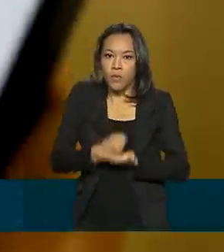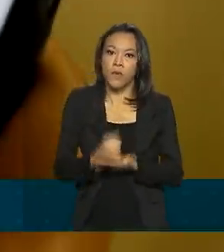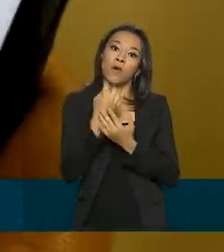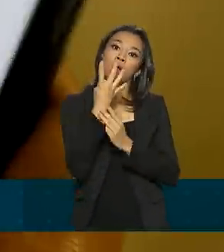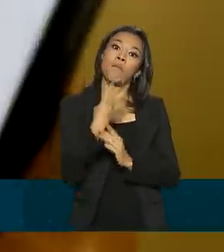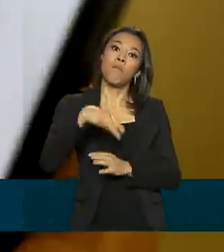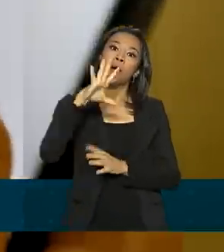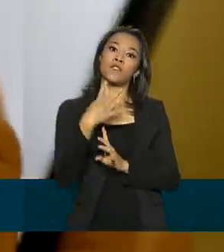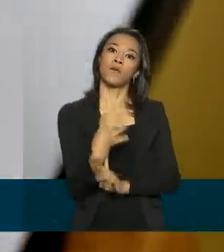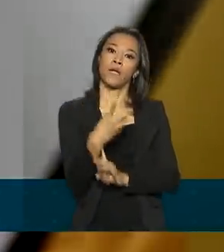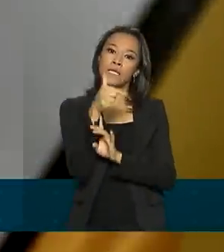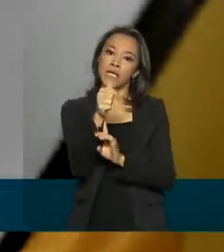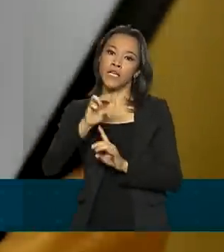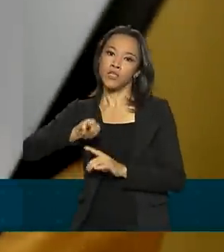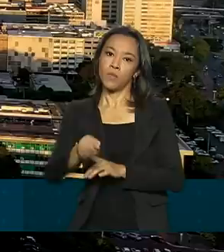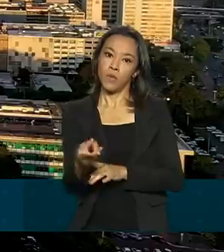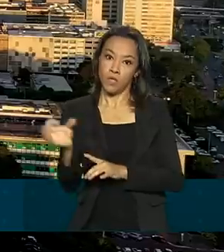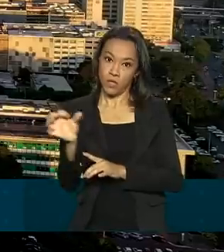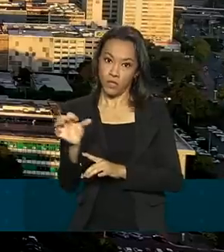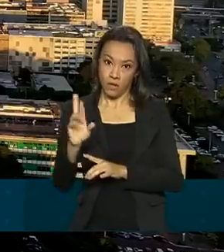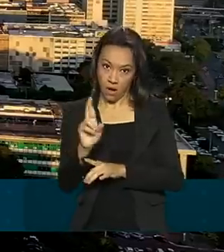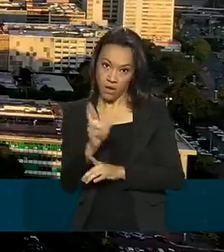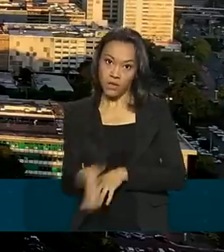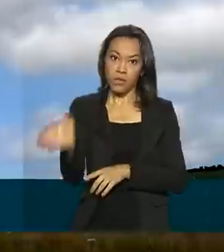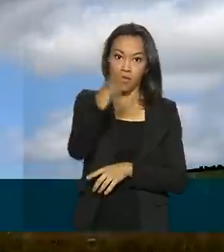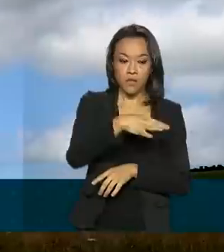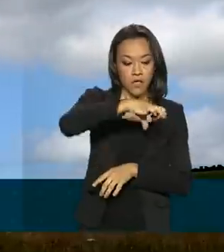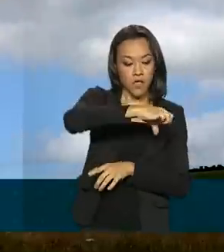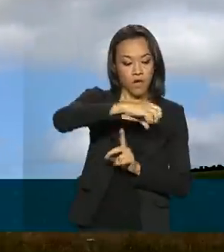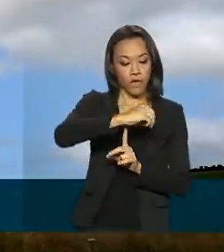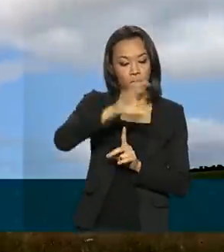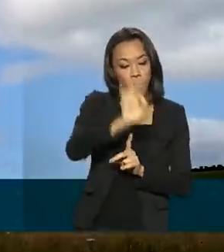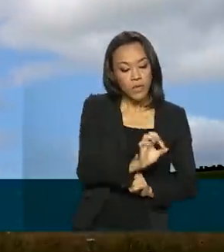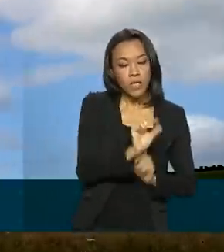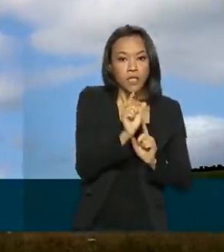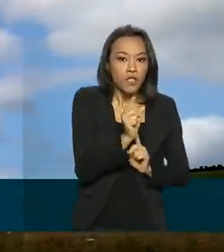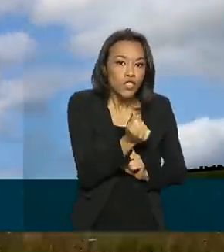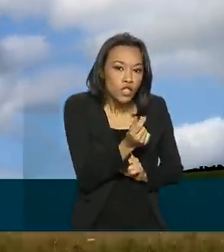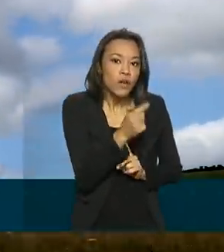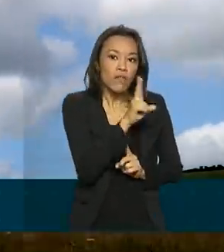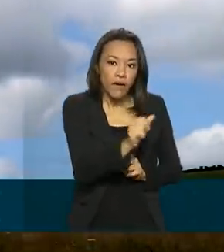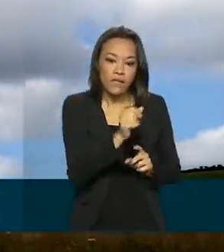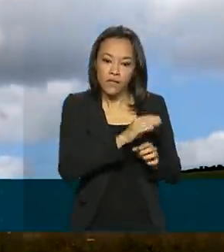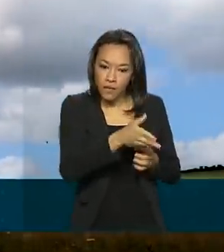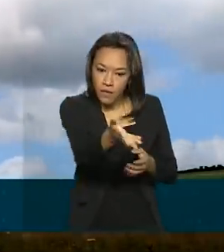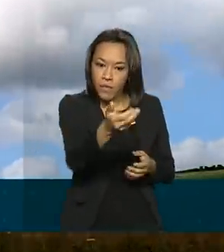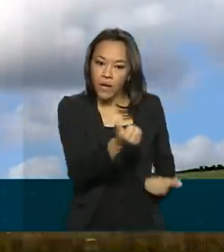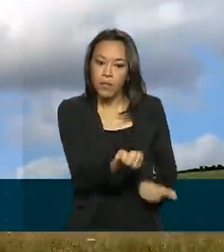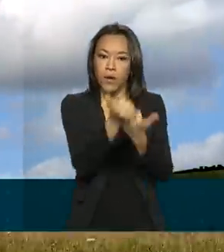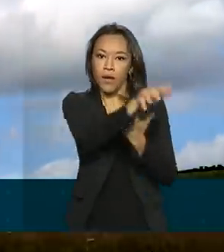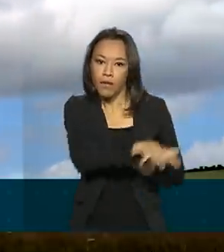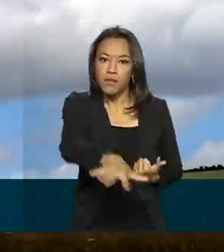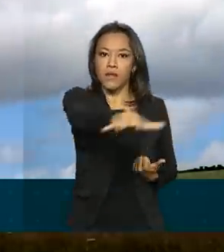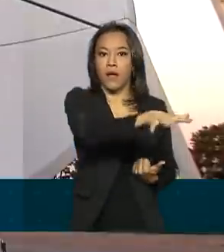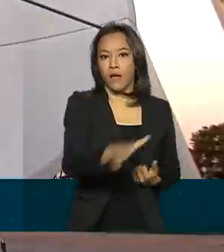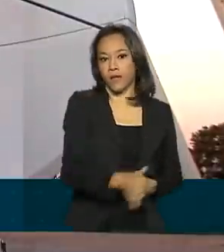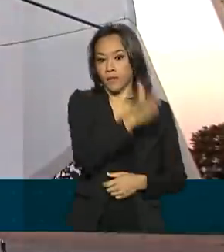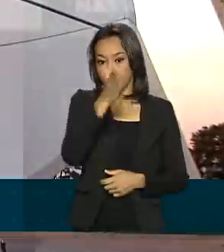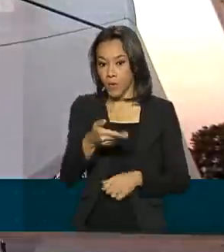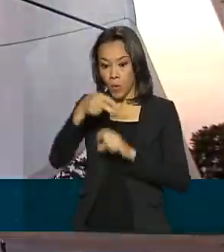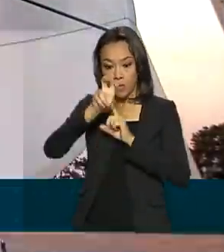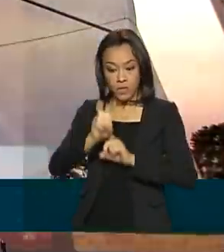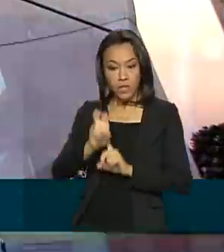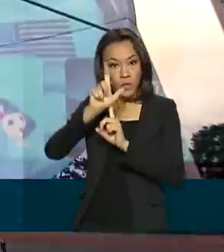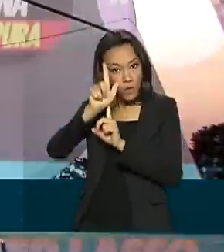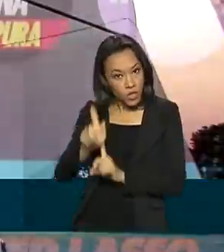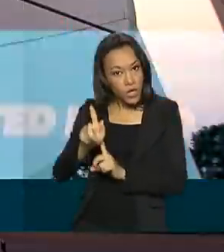reais, dos quais 90% serão investidos na ampliação da conectividade no país. Com o 5G,